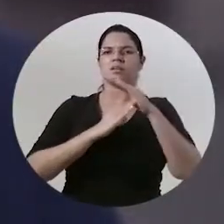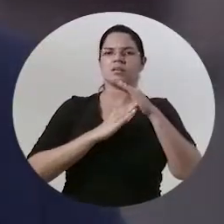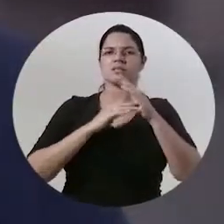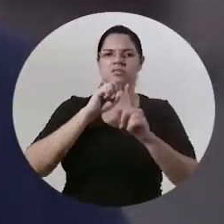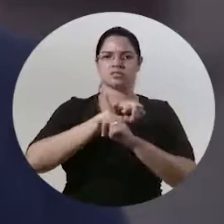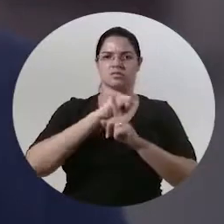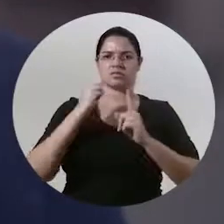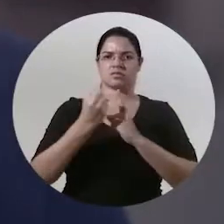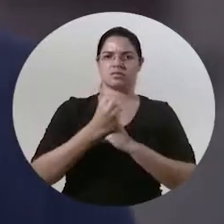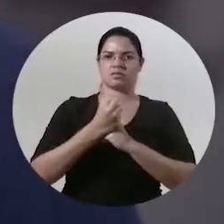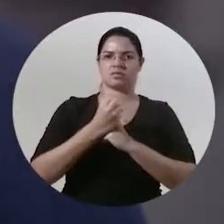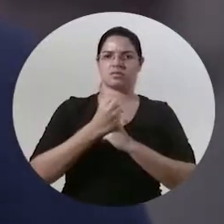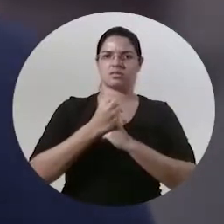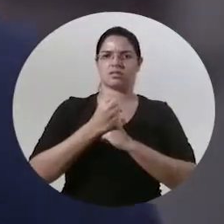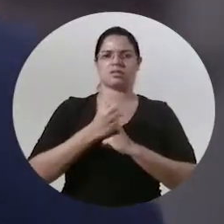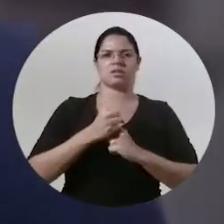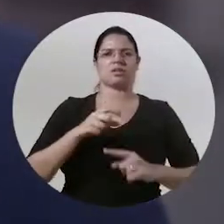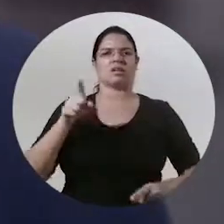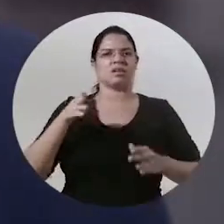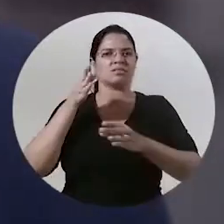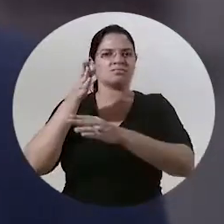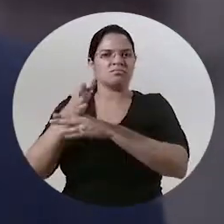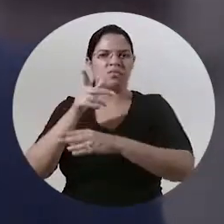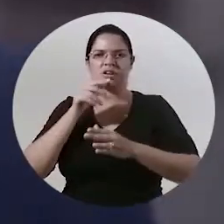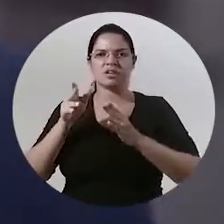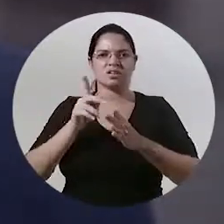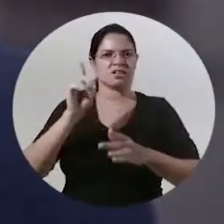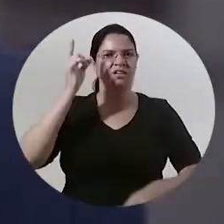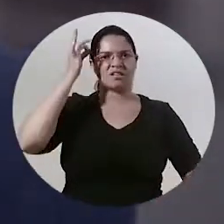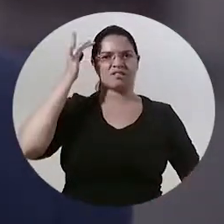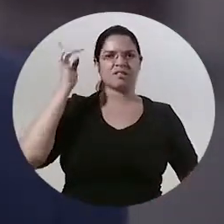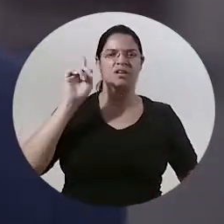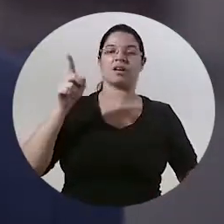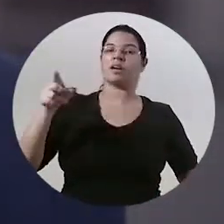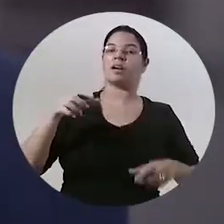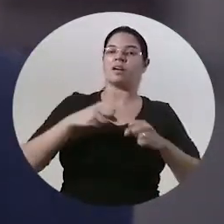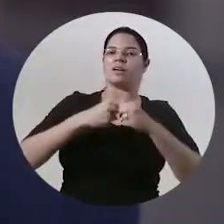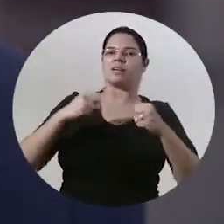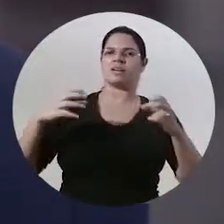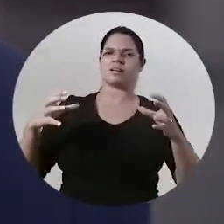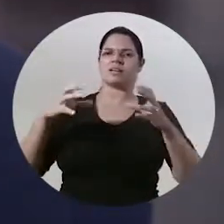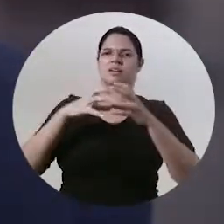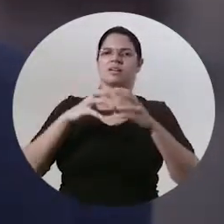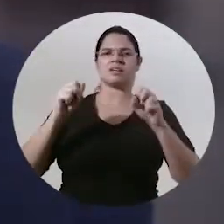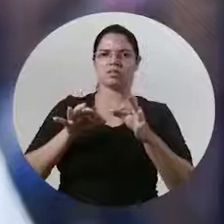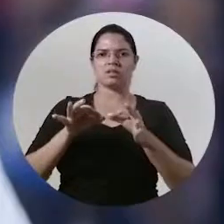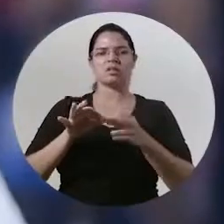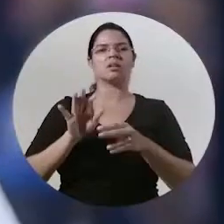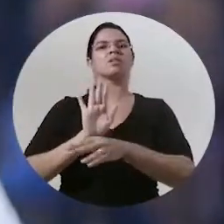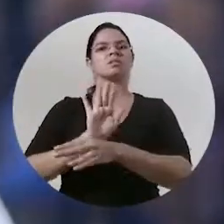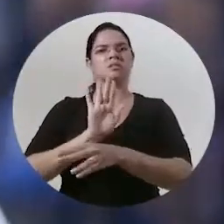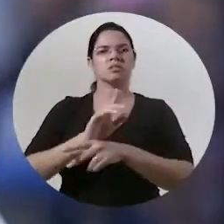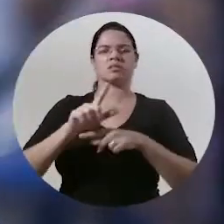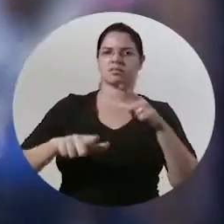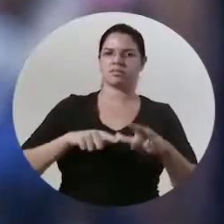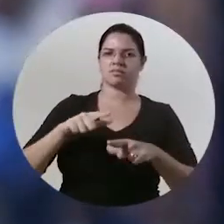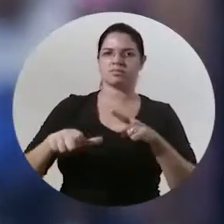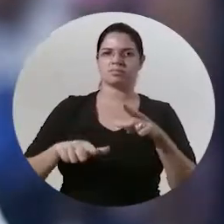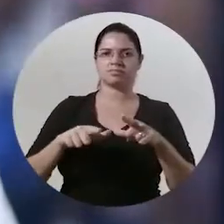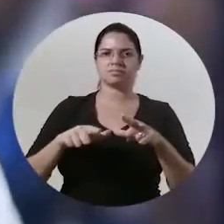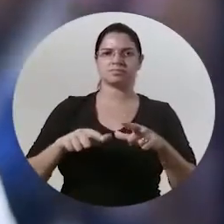sem o poder público e eles têm dificuldades para locomover para vir atrás do serviço público foi